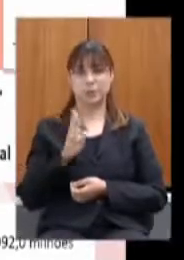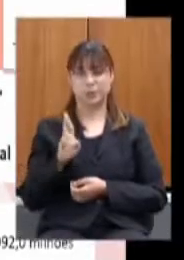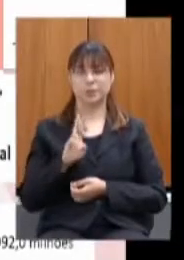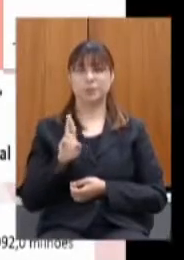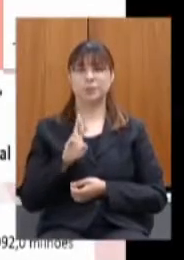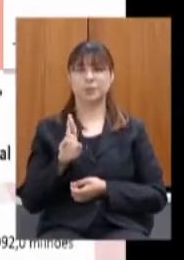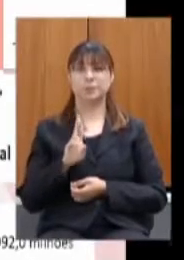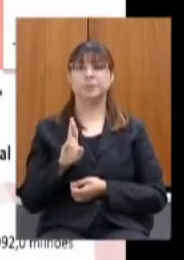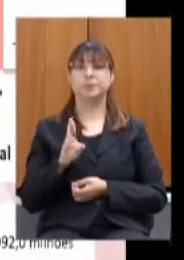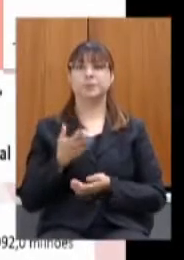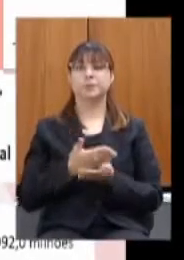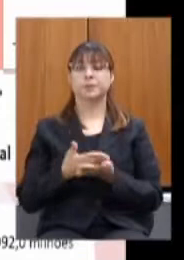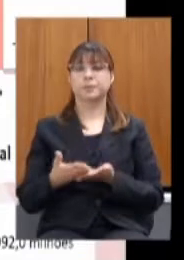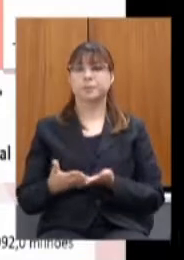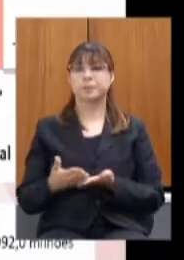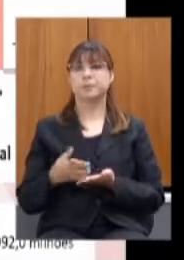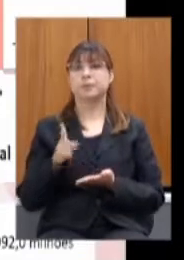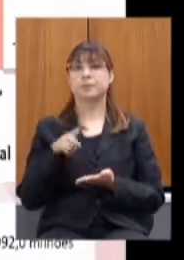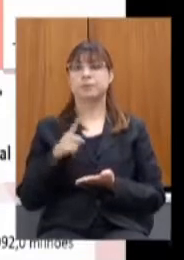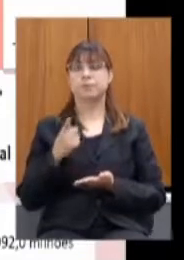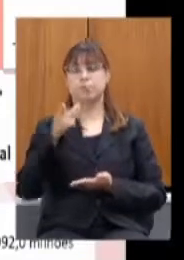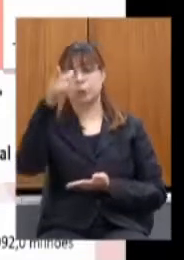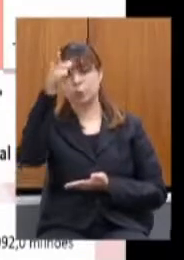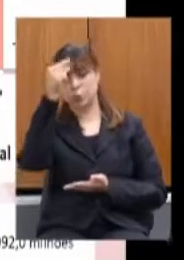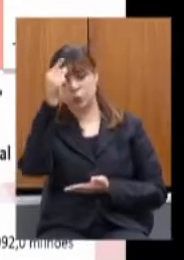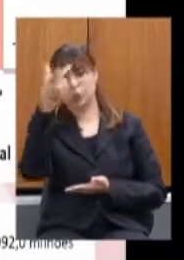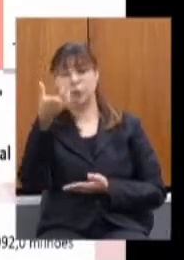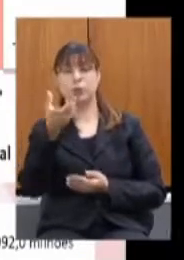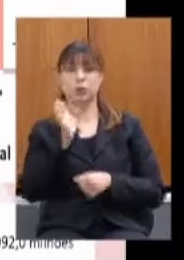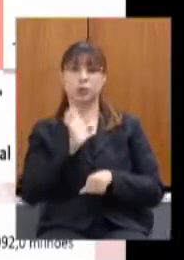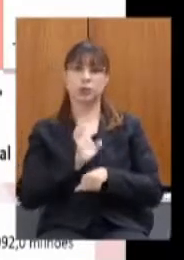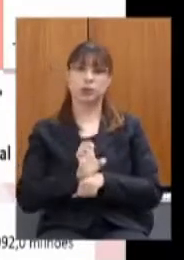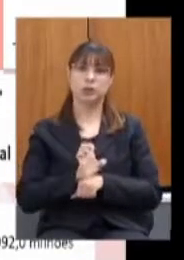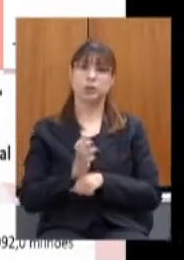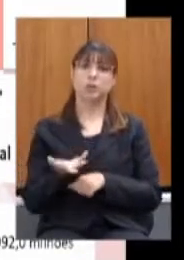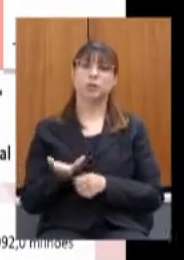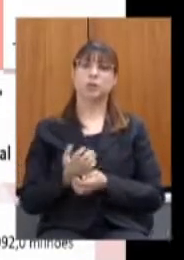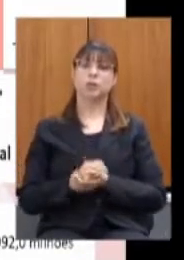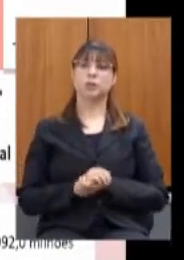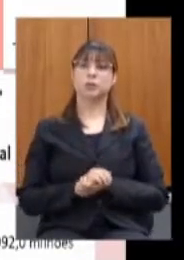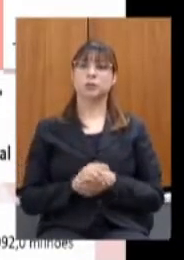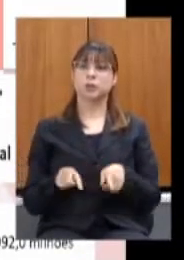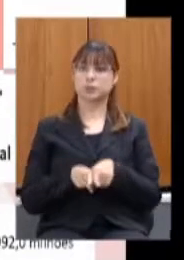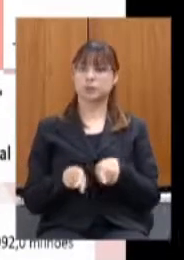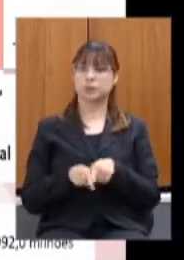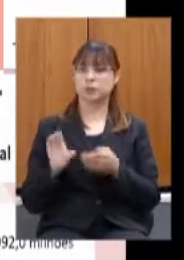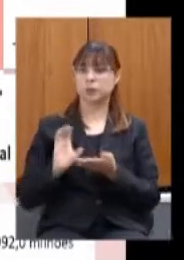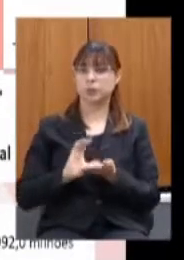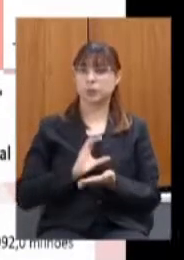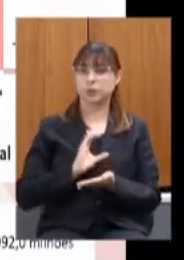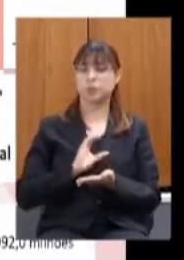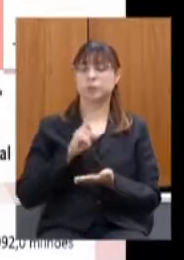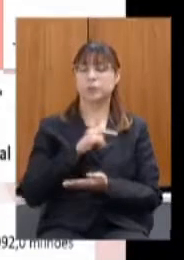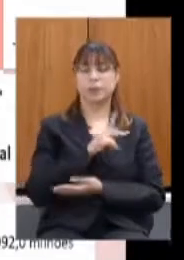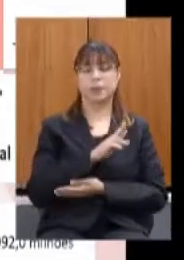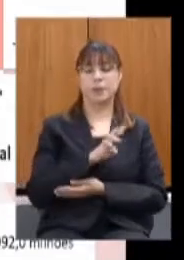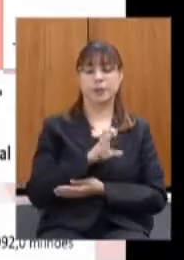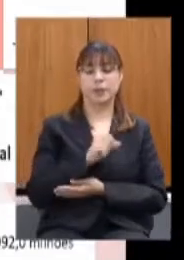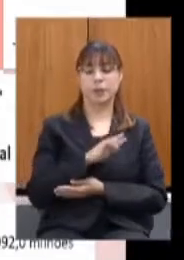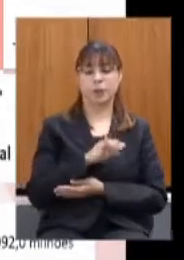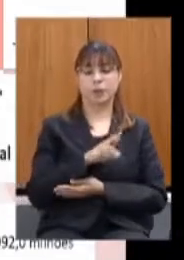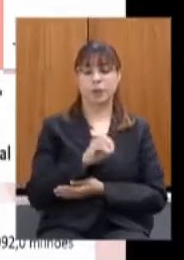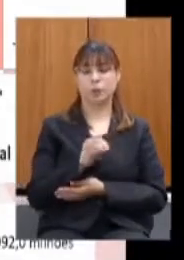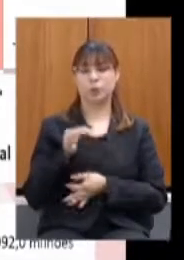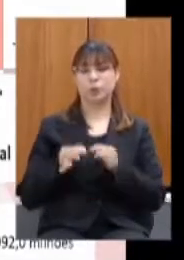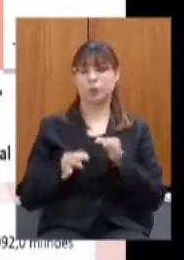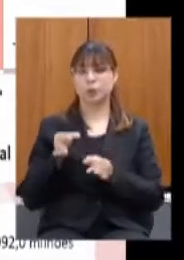um alívio para o Estado tivemos também uma entrada de recurso de um precatório o Tribunal de Justiça